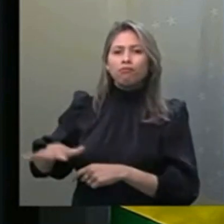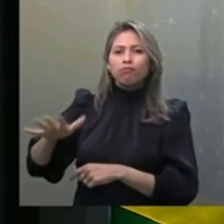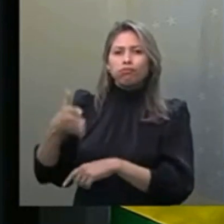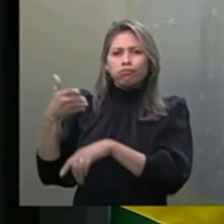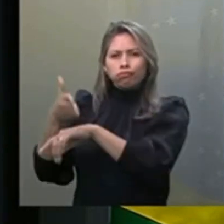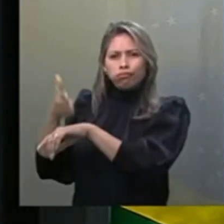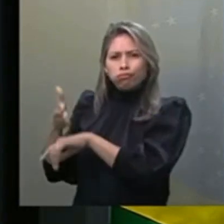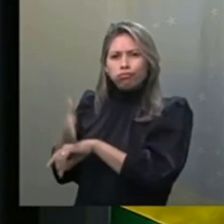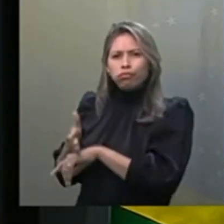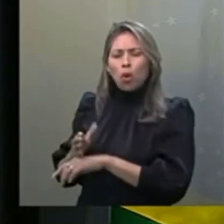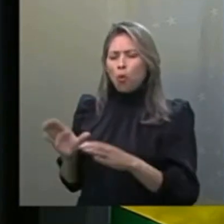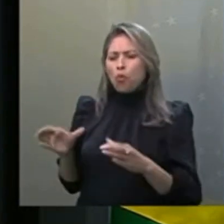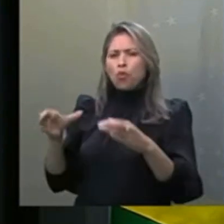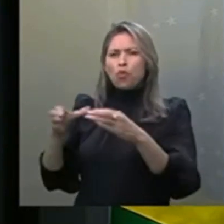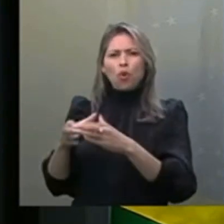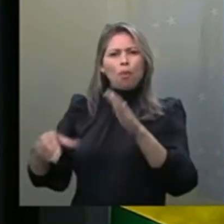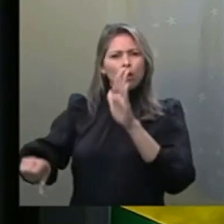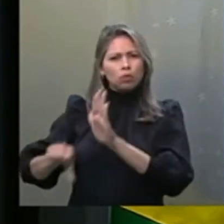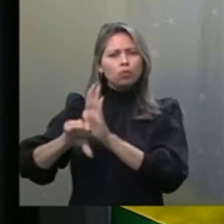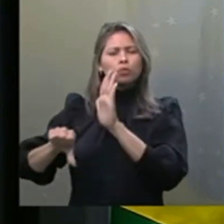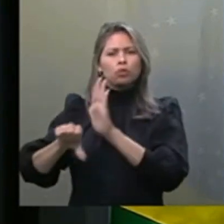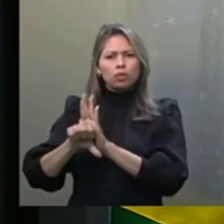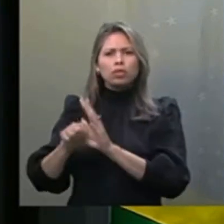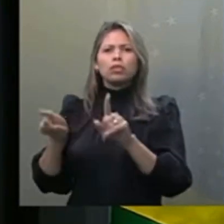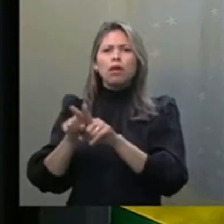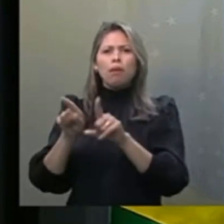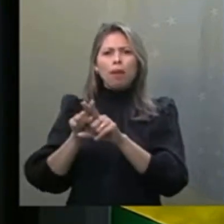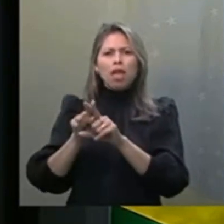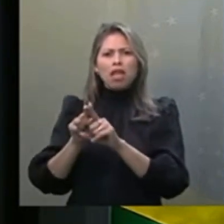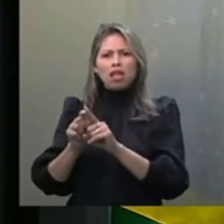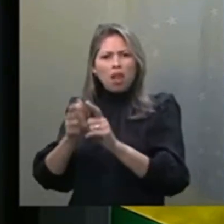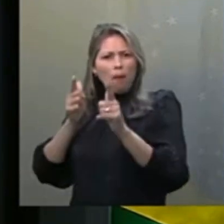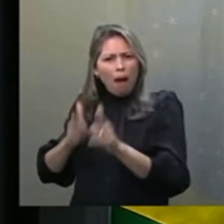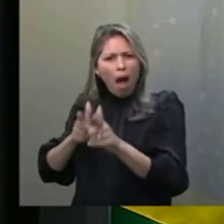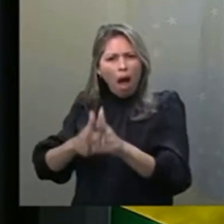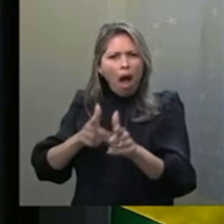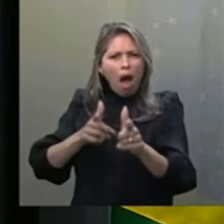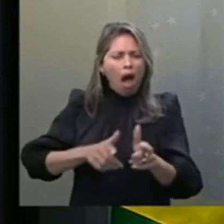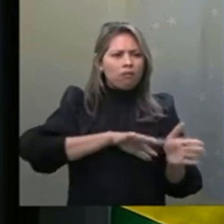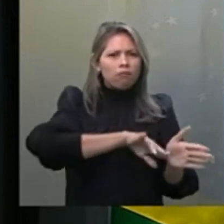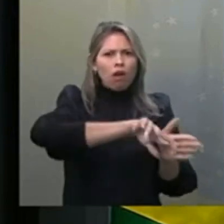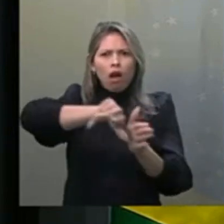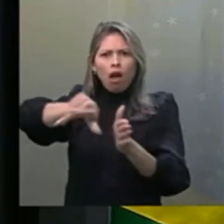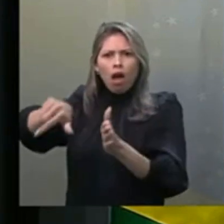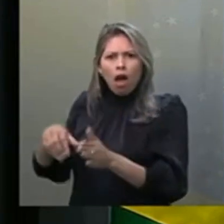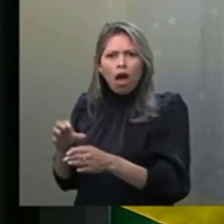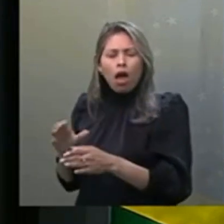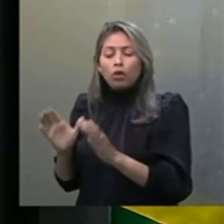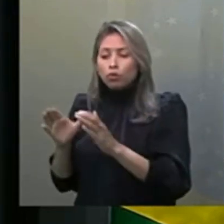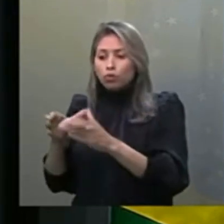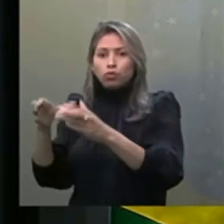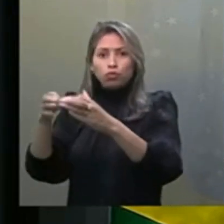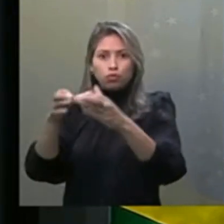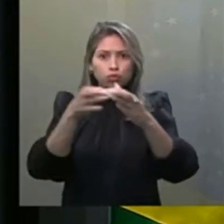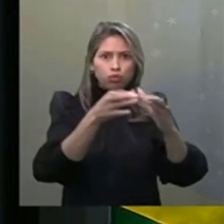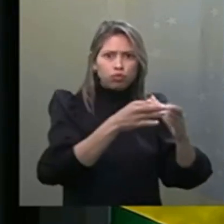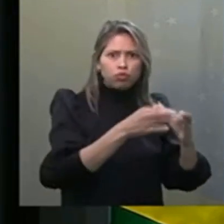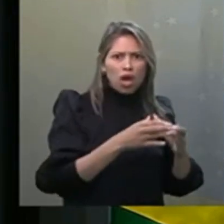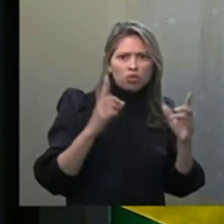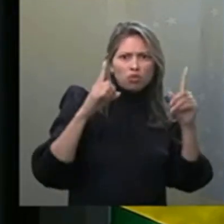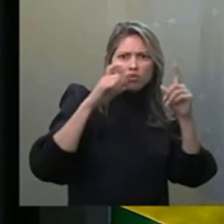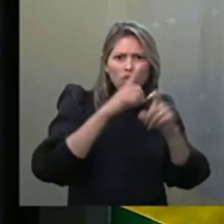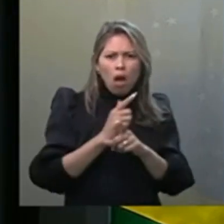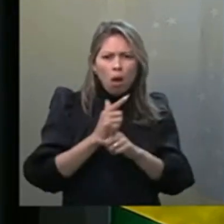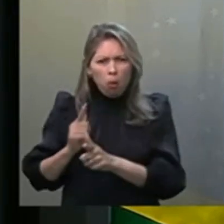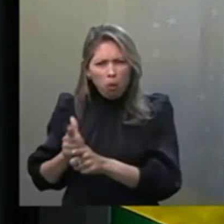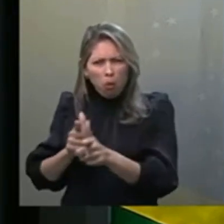facções criminosas, dominando comunidades inteiras com práticas terroristas. Na